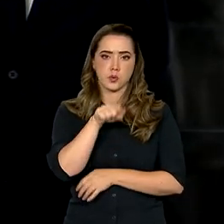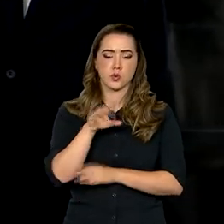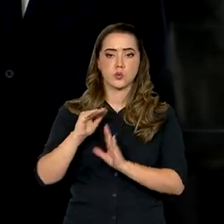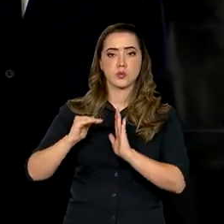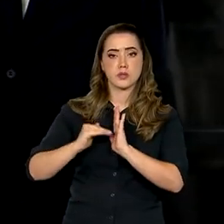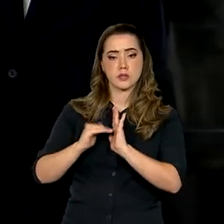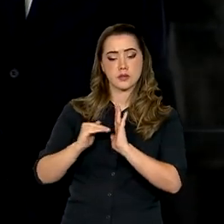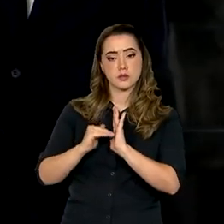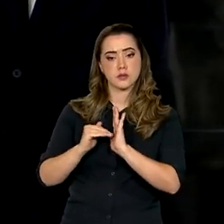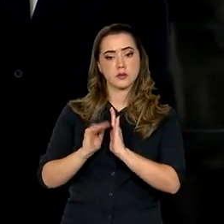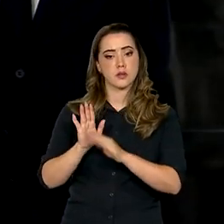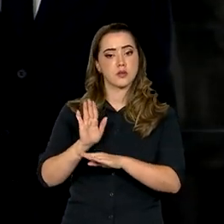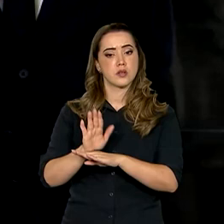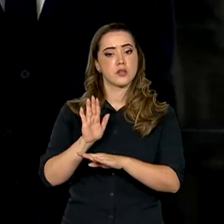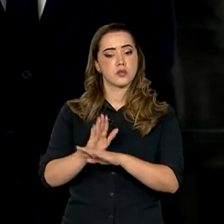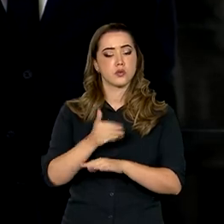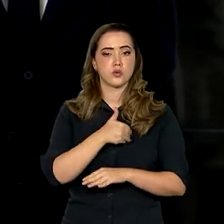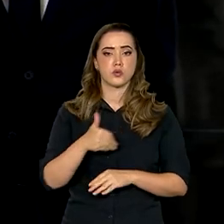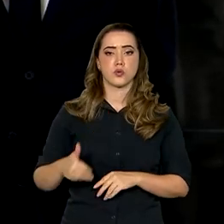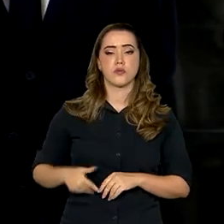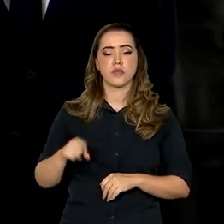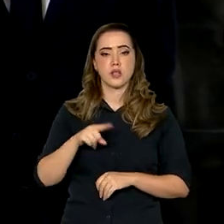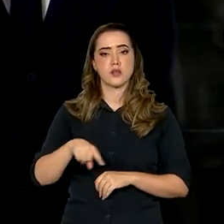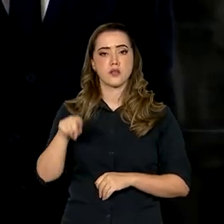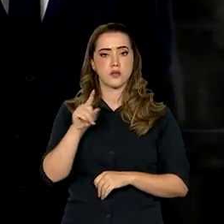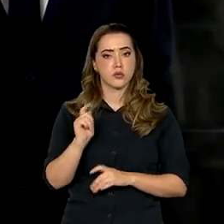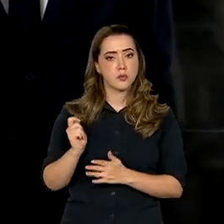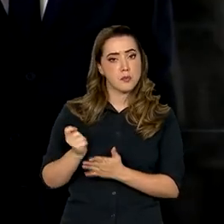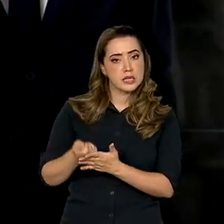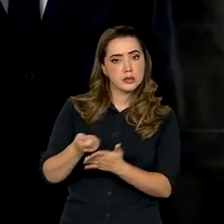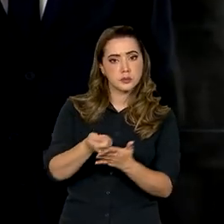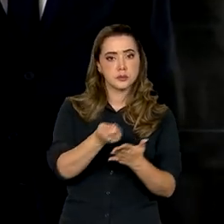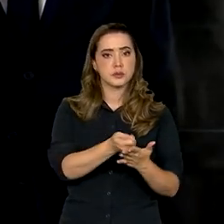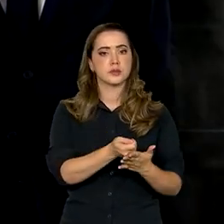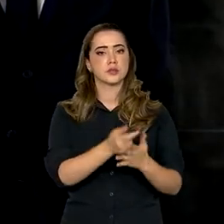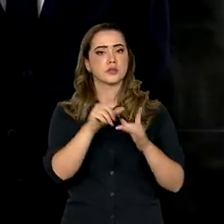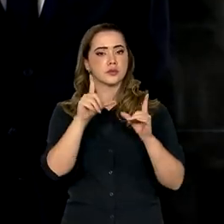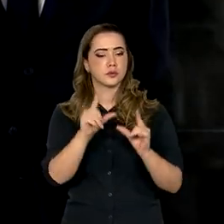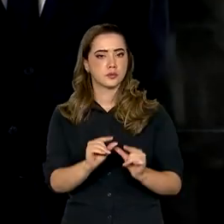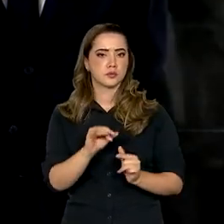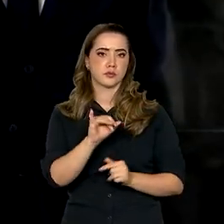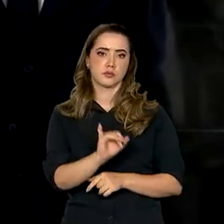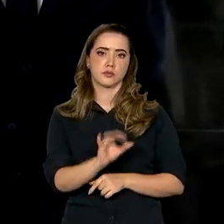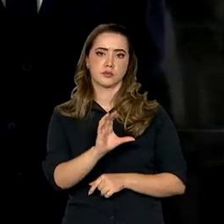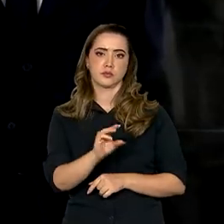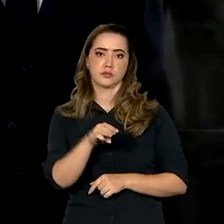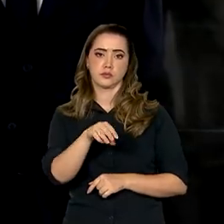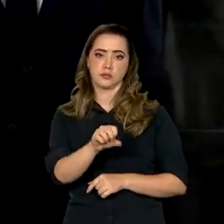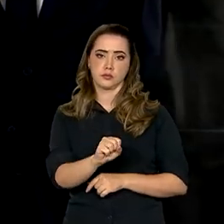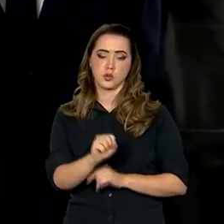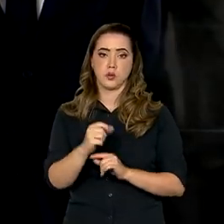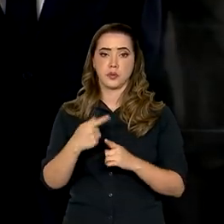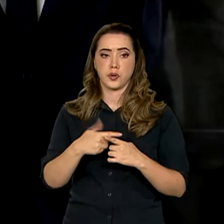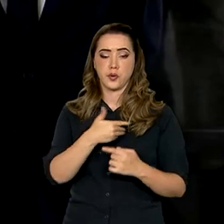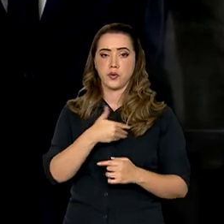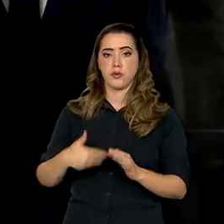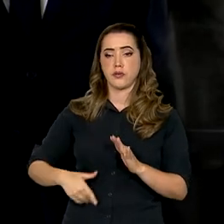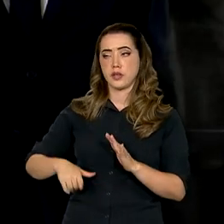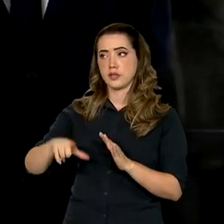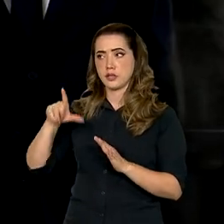Senado a ajuda do governo da compensação da queda do ICMS provocada pelo governo anterior,